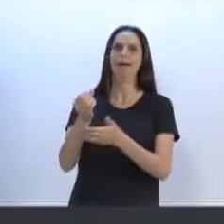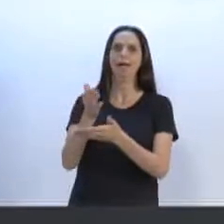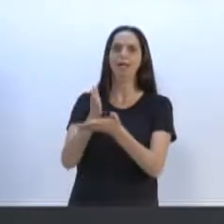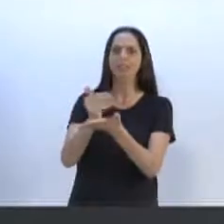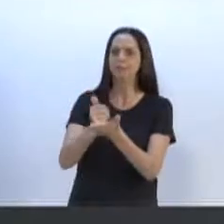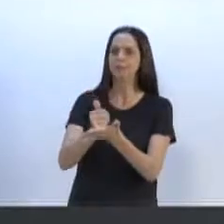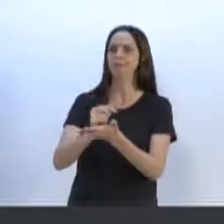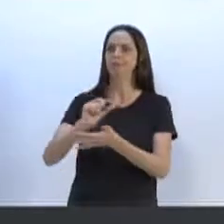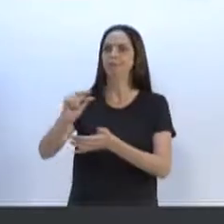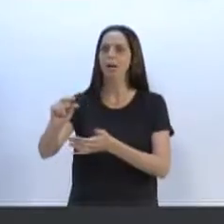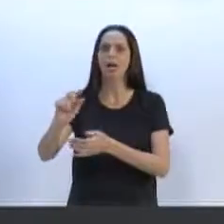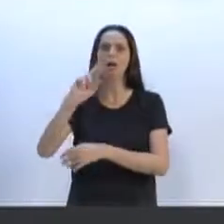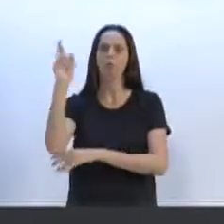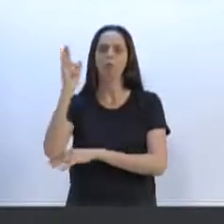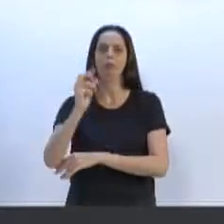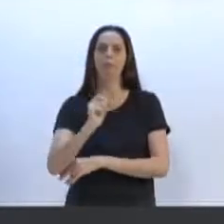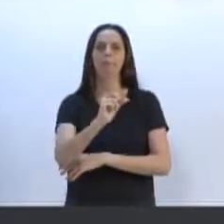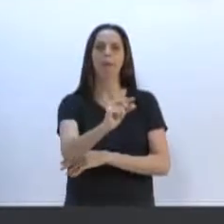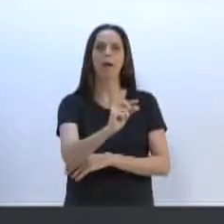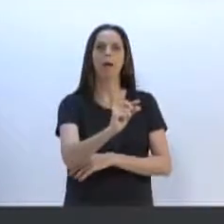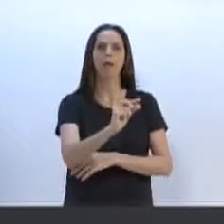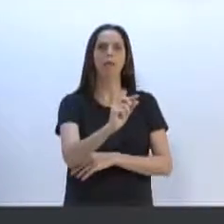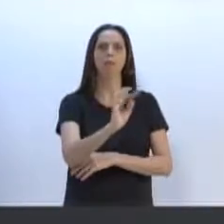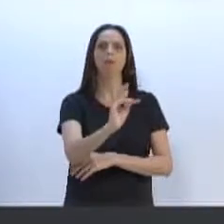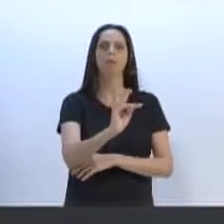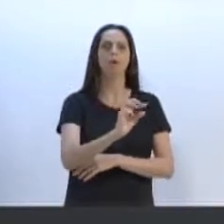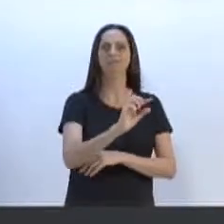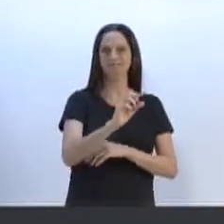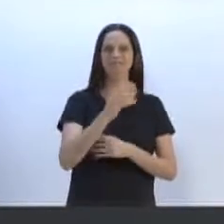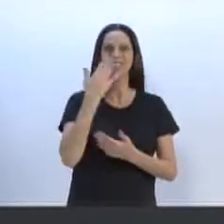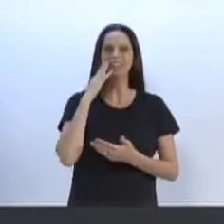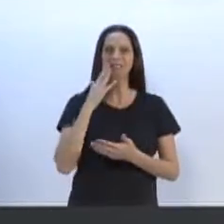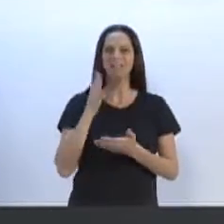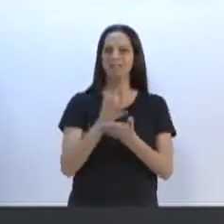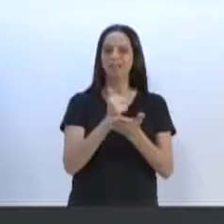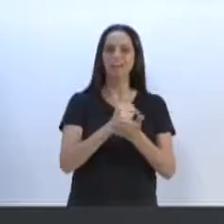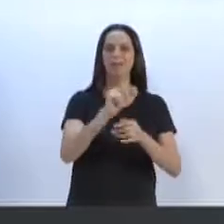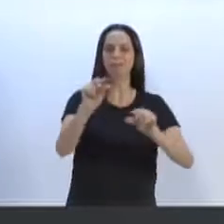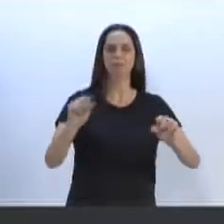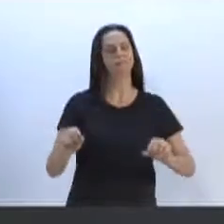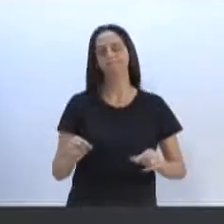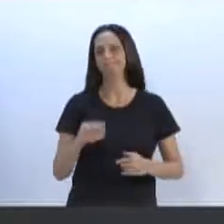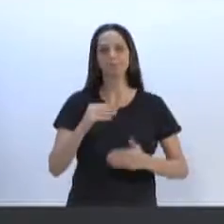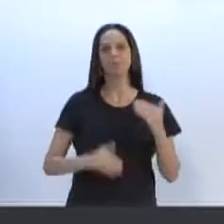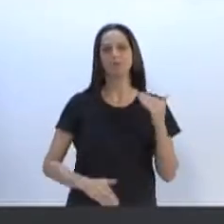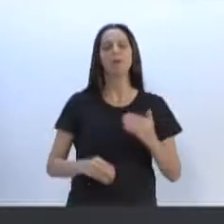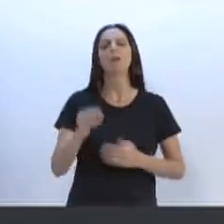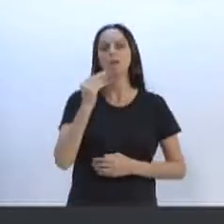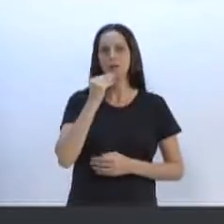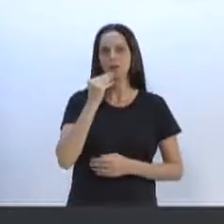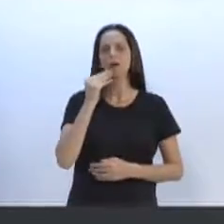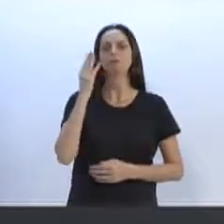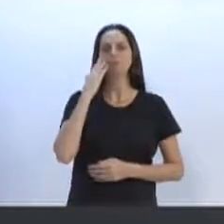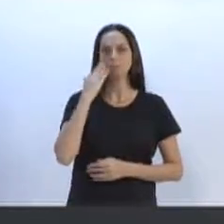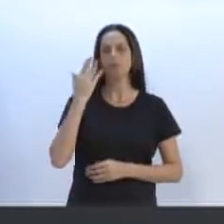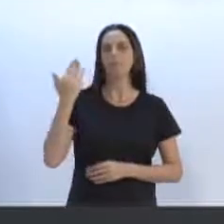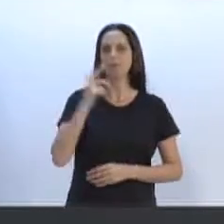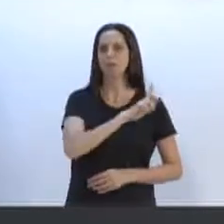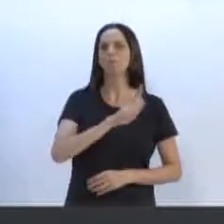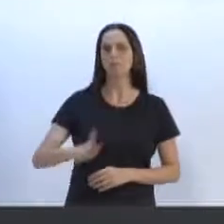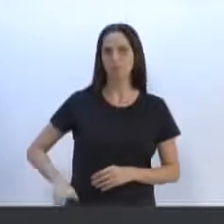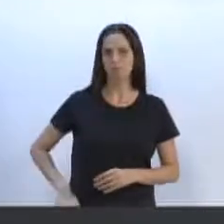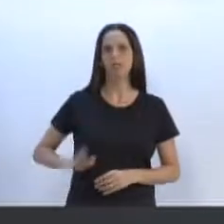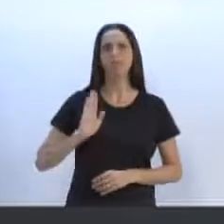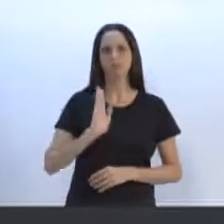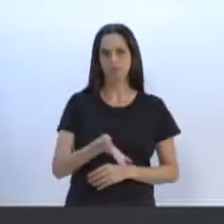dúvida que, comparado aos governos anteriores, vai ser importantíssimo. Óbvio que é pouco ainda pelo atraso que já vem de longo